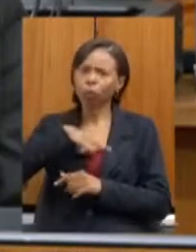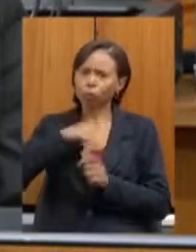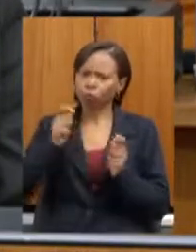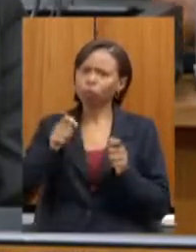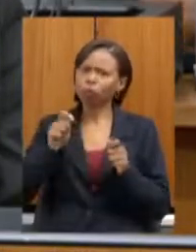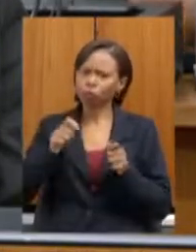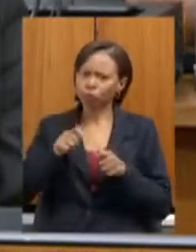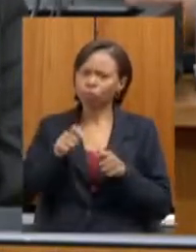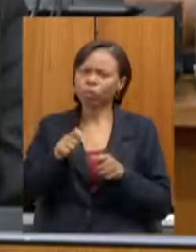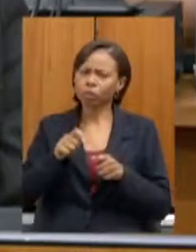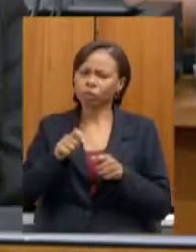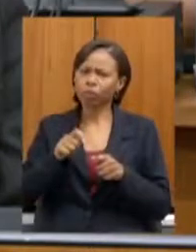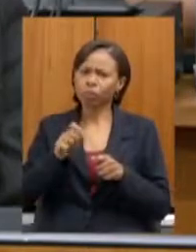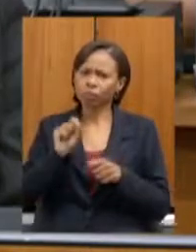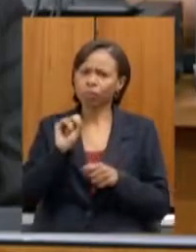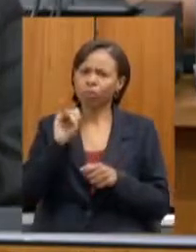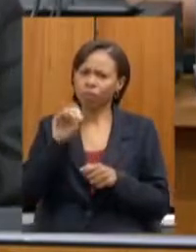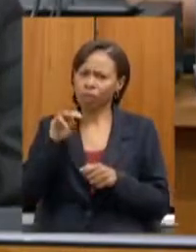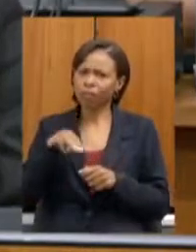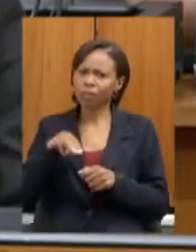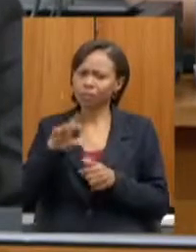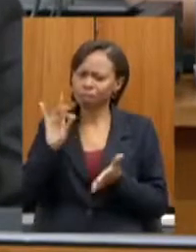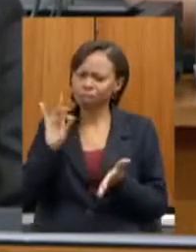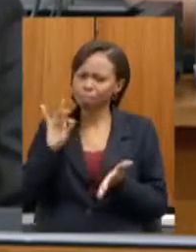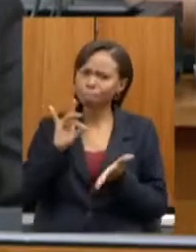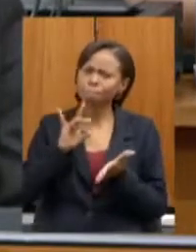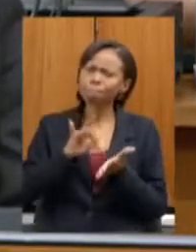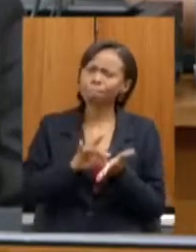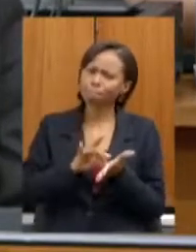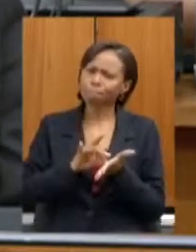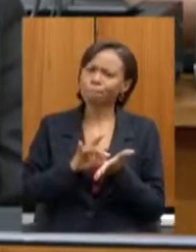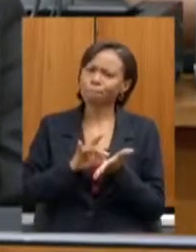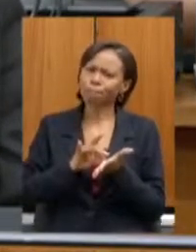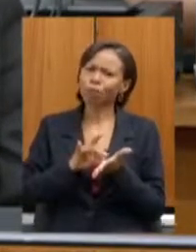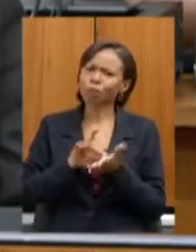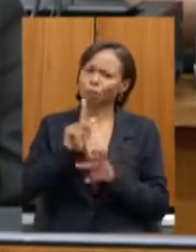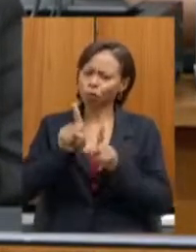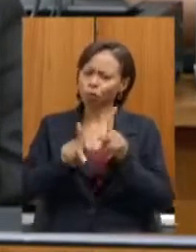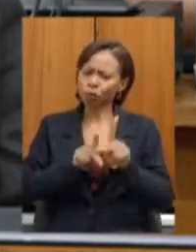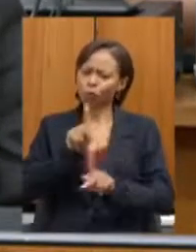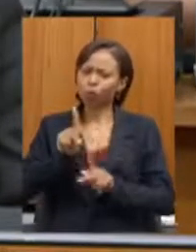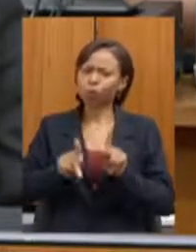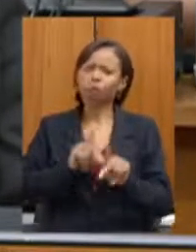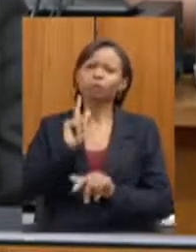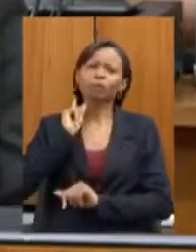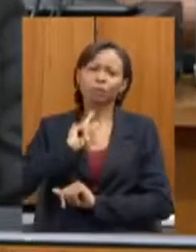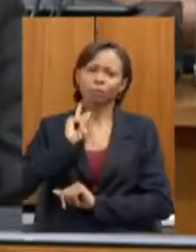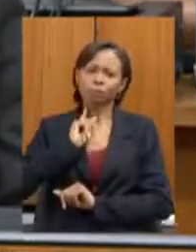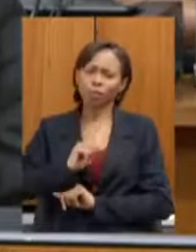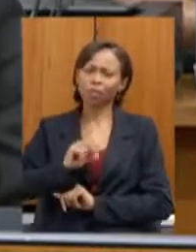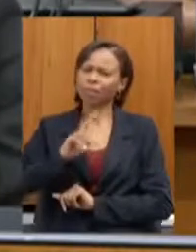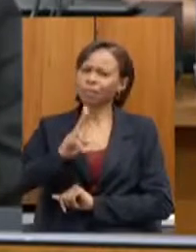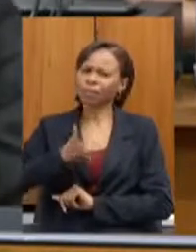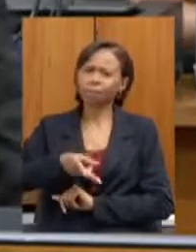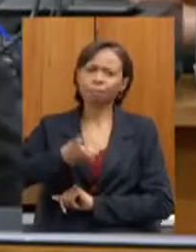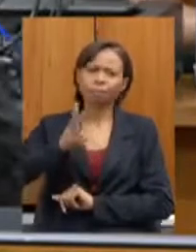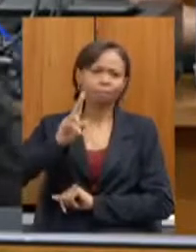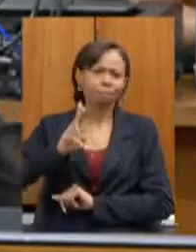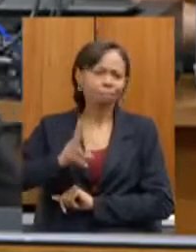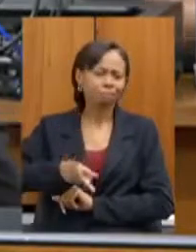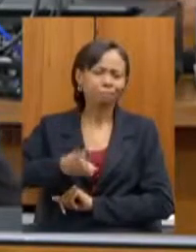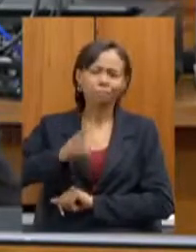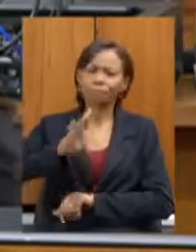isso como realidade para o povo mineiro, cada vez mais nós temos percebido que o